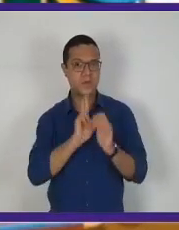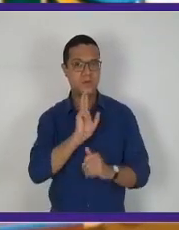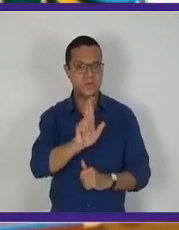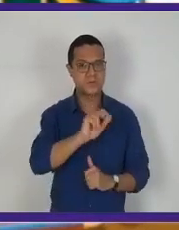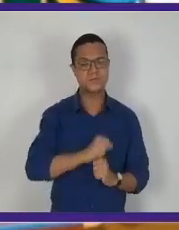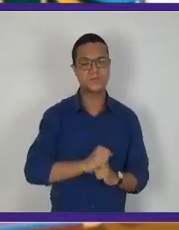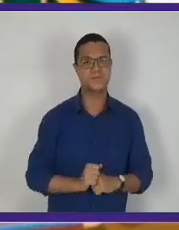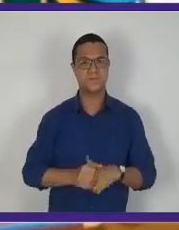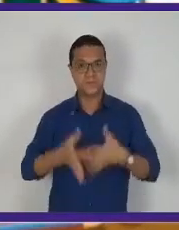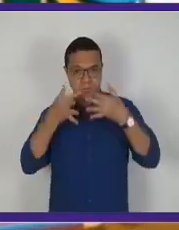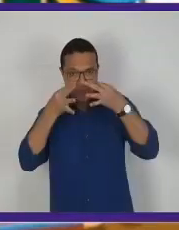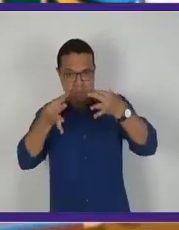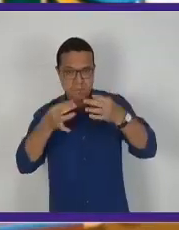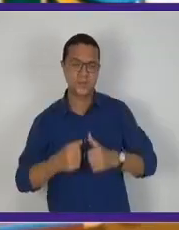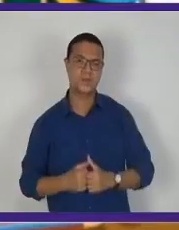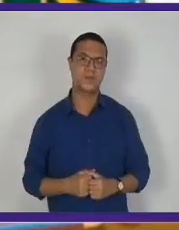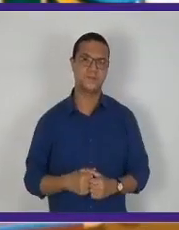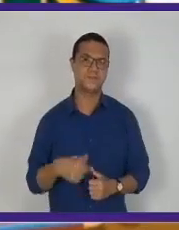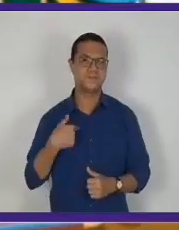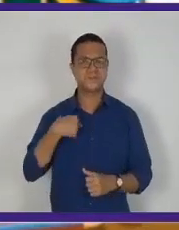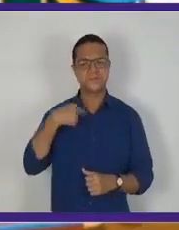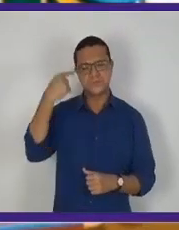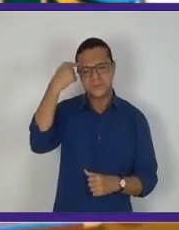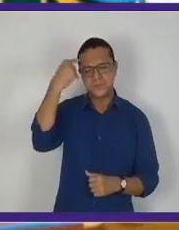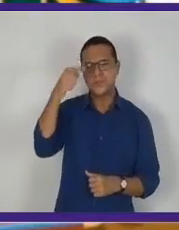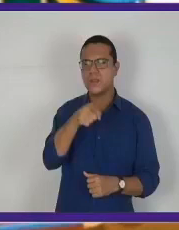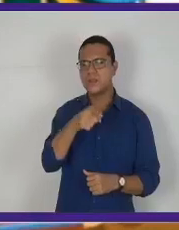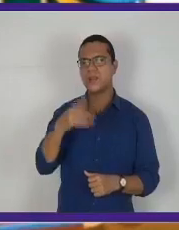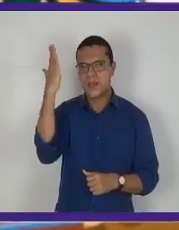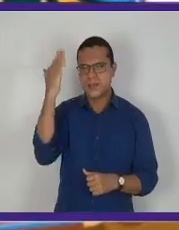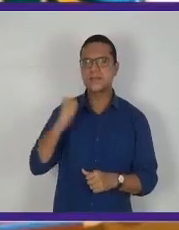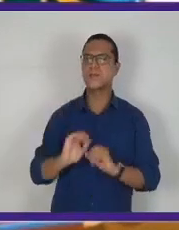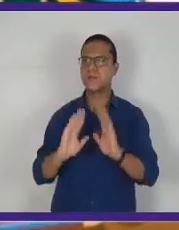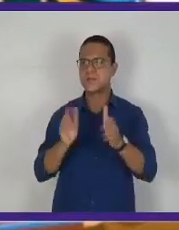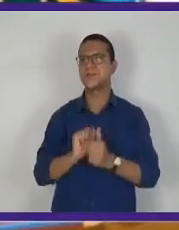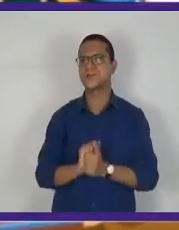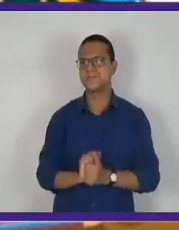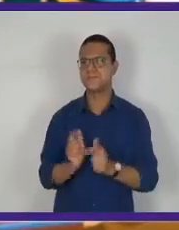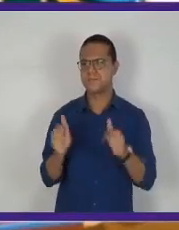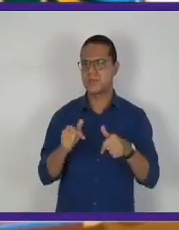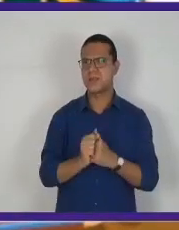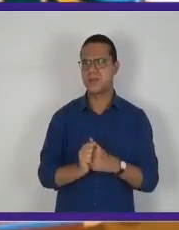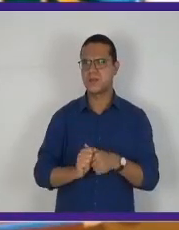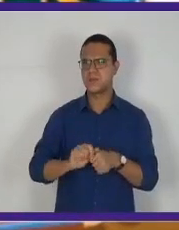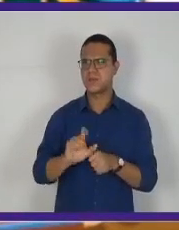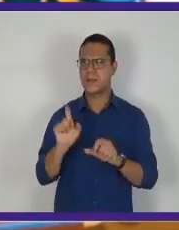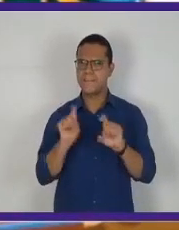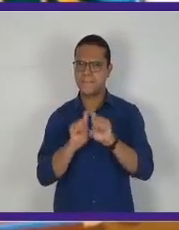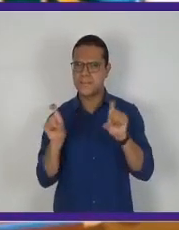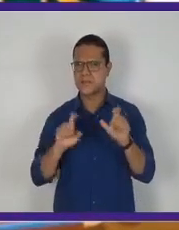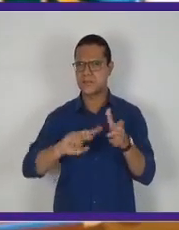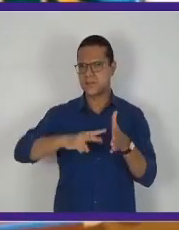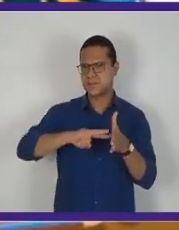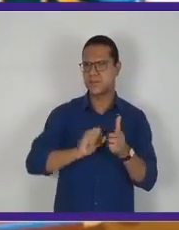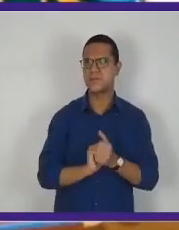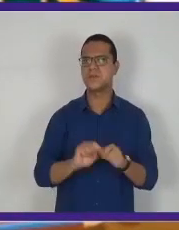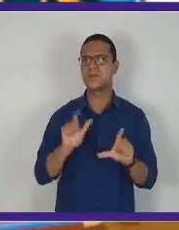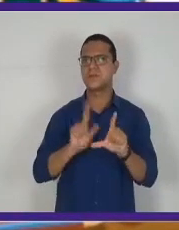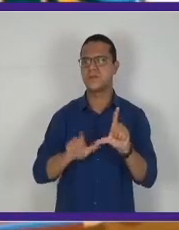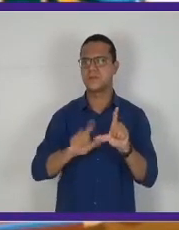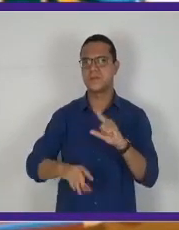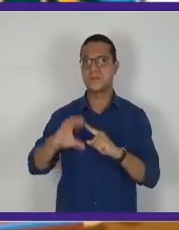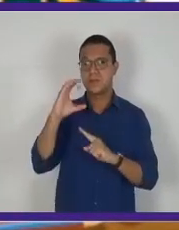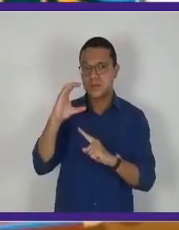resposta. Presta atenção. Eu acho que vocês já sabem que esse arrastar uma asa é a